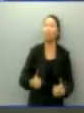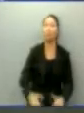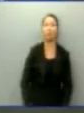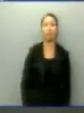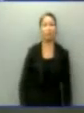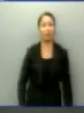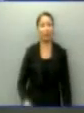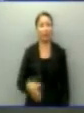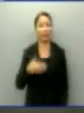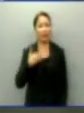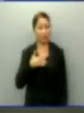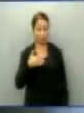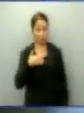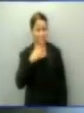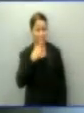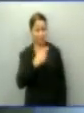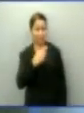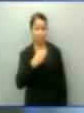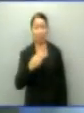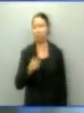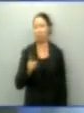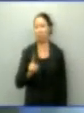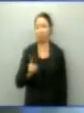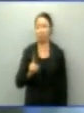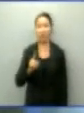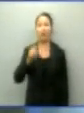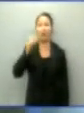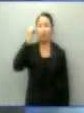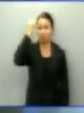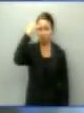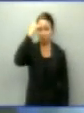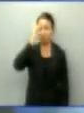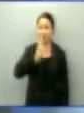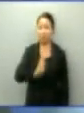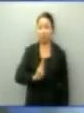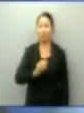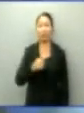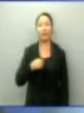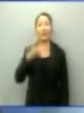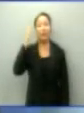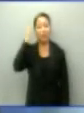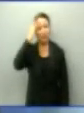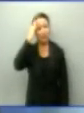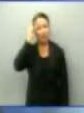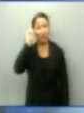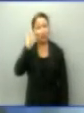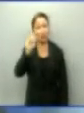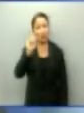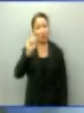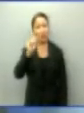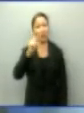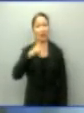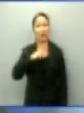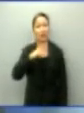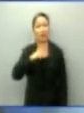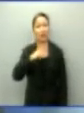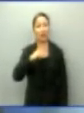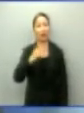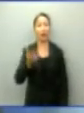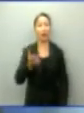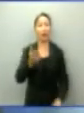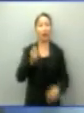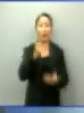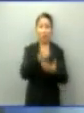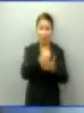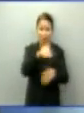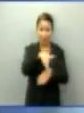satisfeito com a resposta? Não. Sabemos que nessa questão de praças de pedágio, onde se